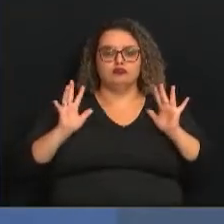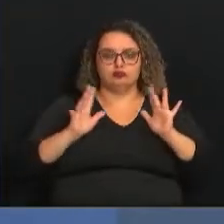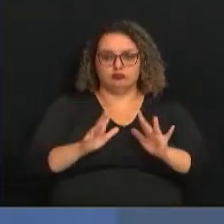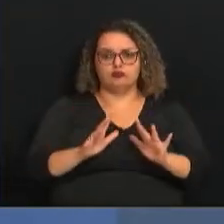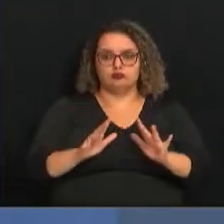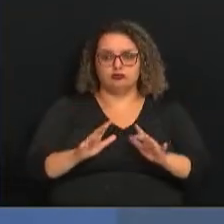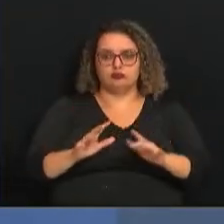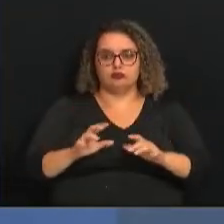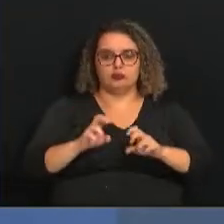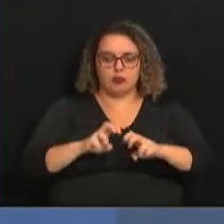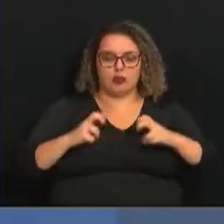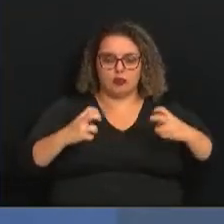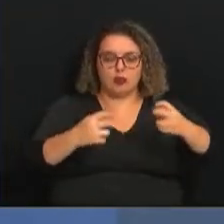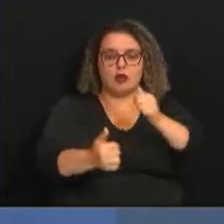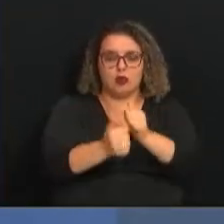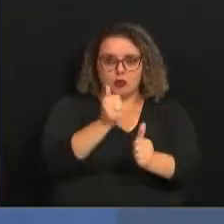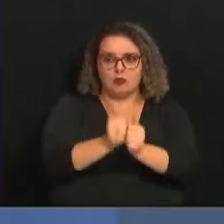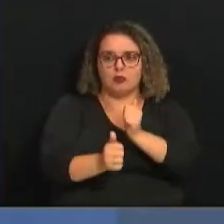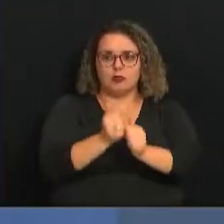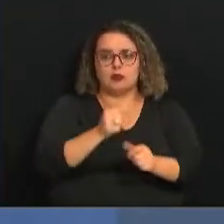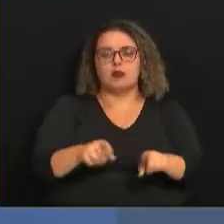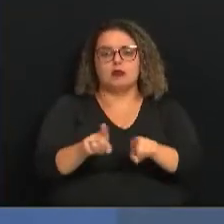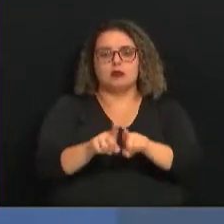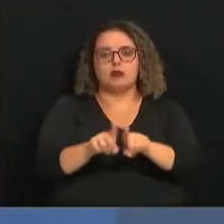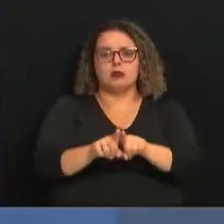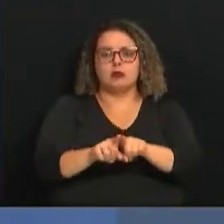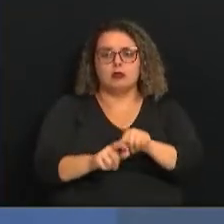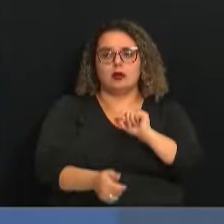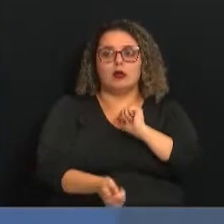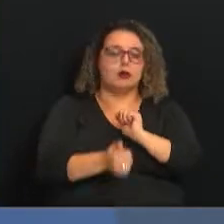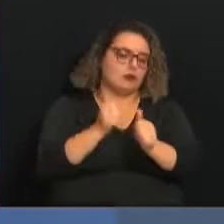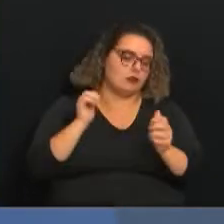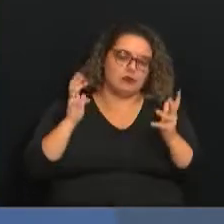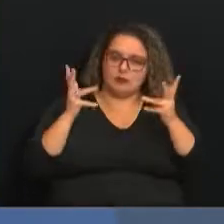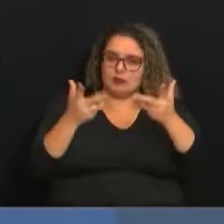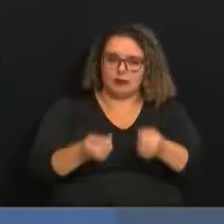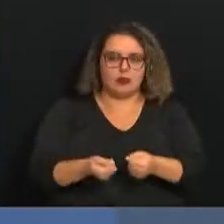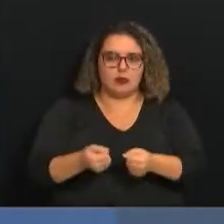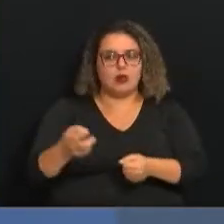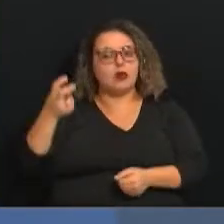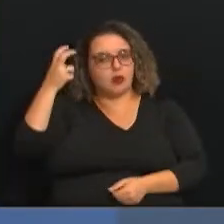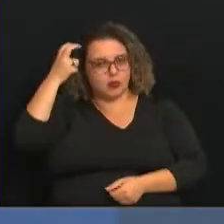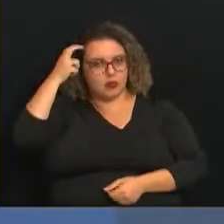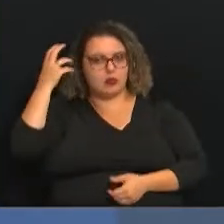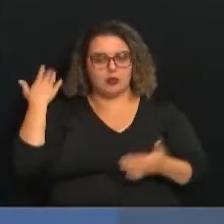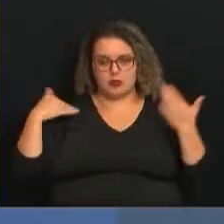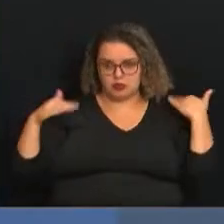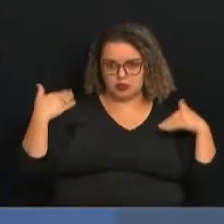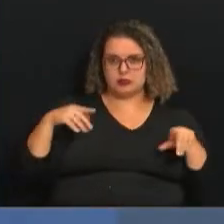Paulo, o que vale também para eventos esportivos em geral, culturais e de lazer.